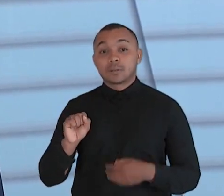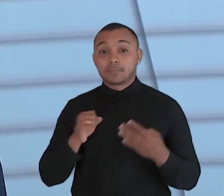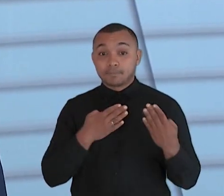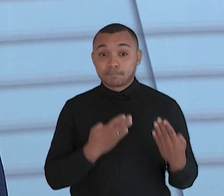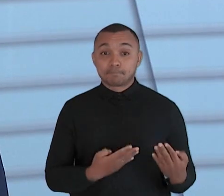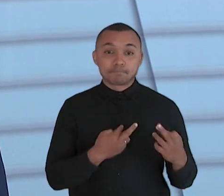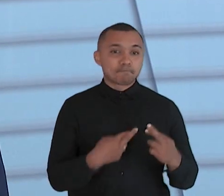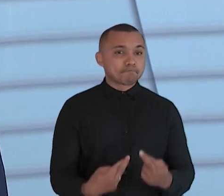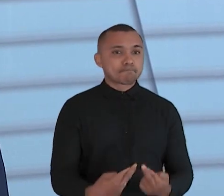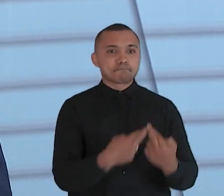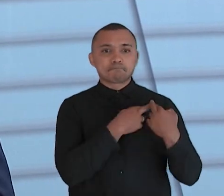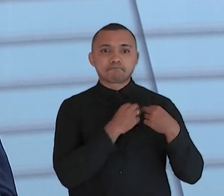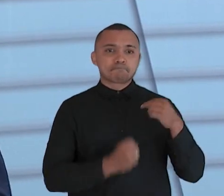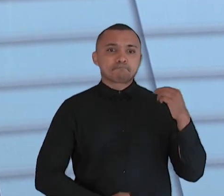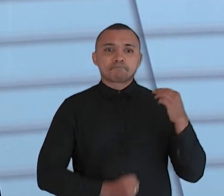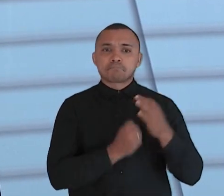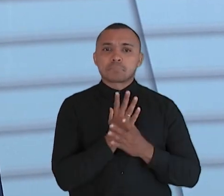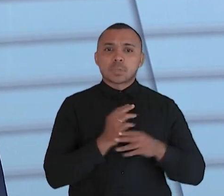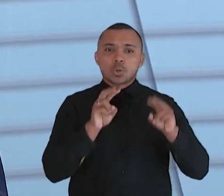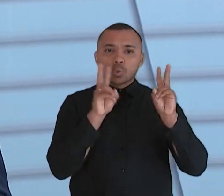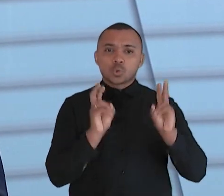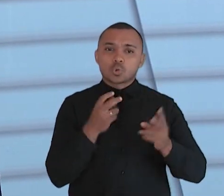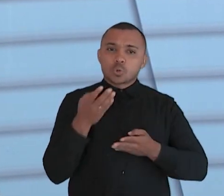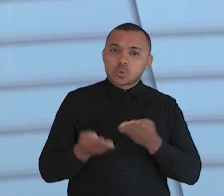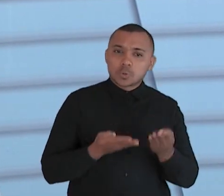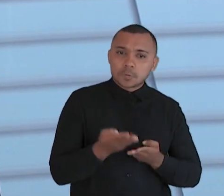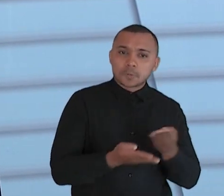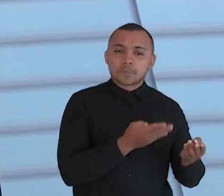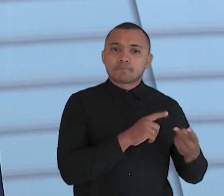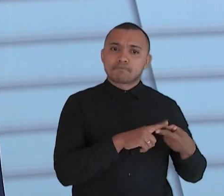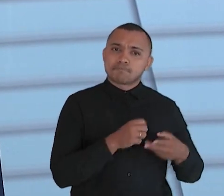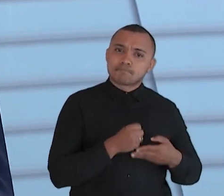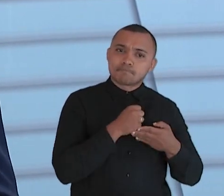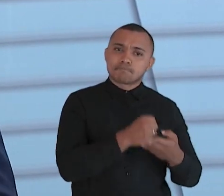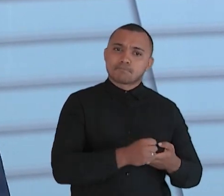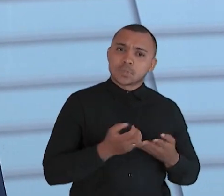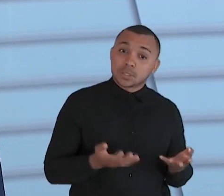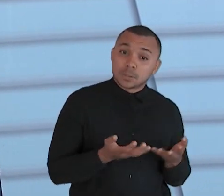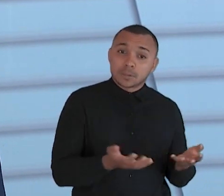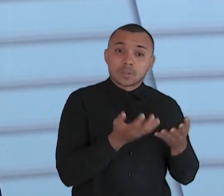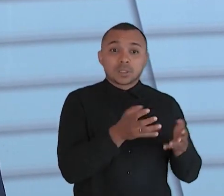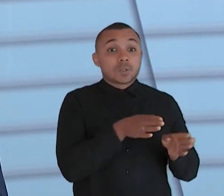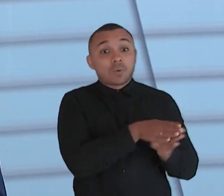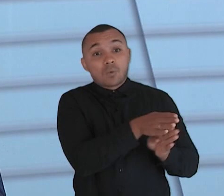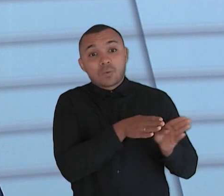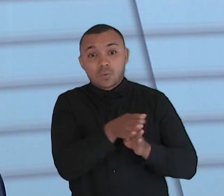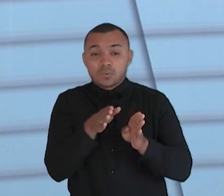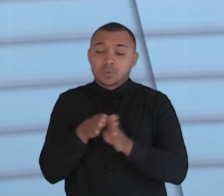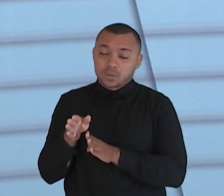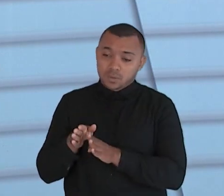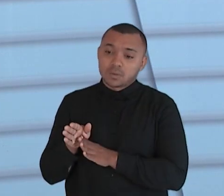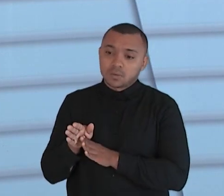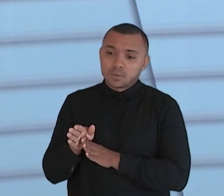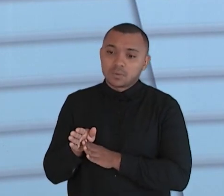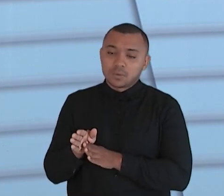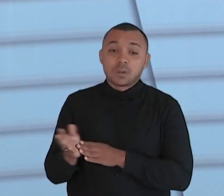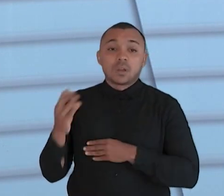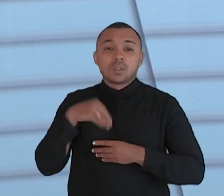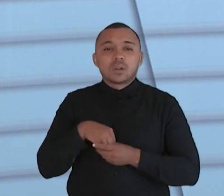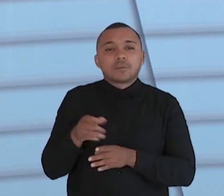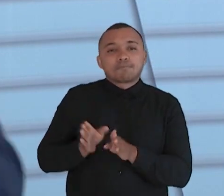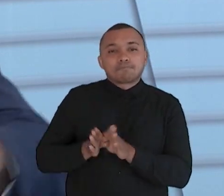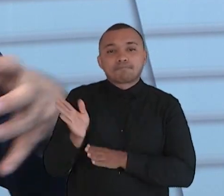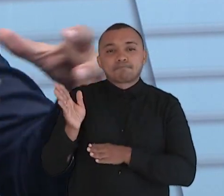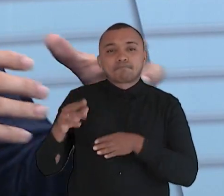o pioneiro na questão do tratamento, na questão do aconselhamento, tanto no aconselhamento